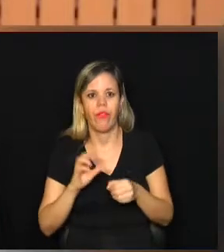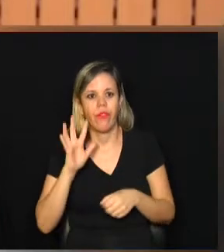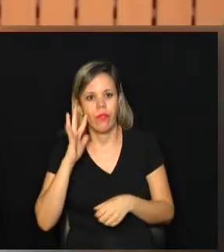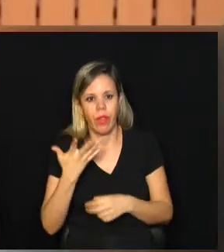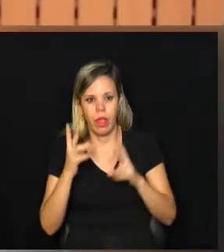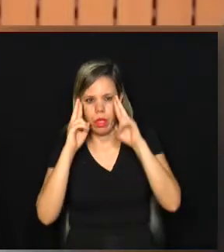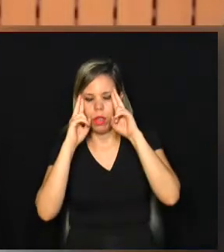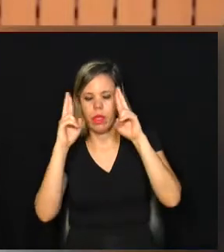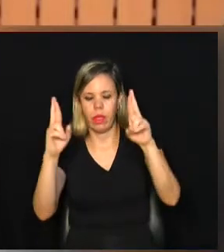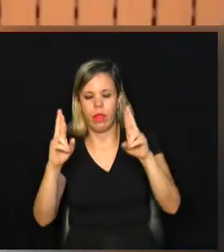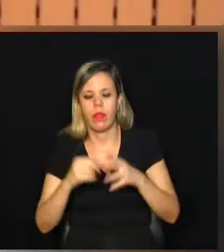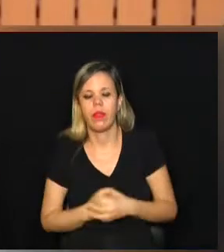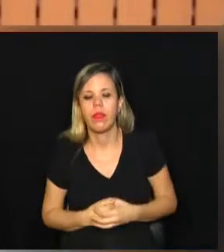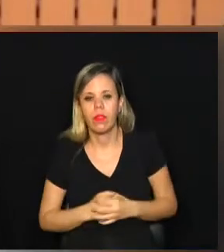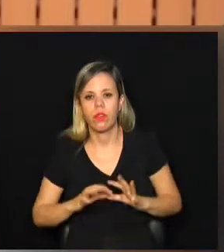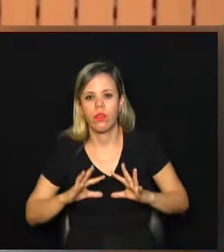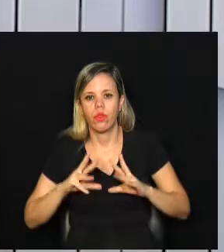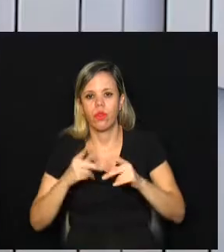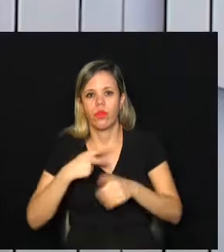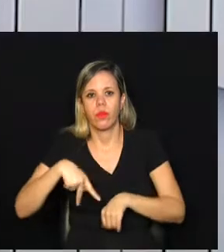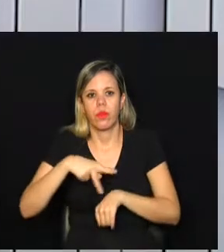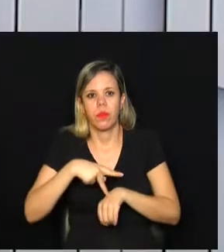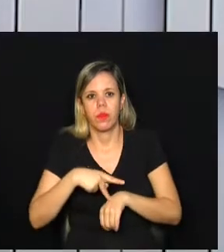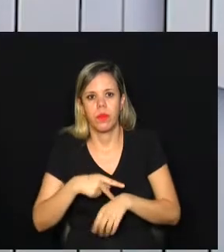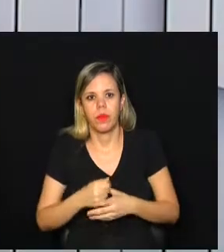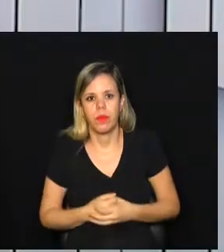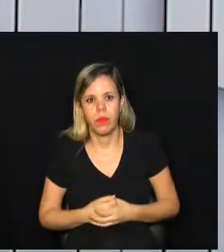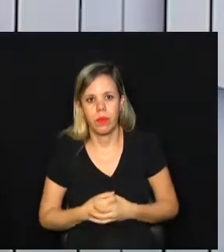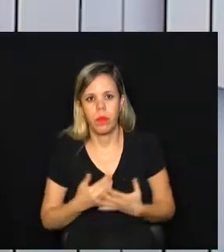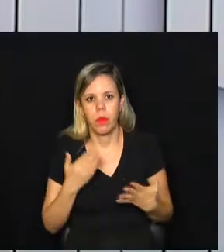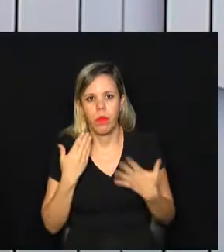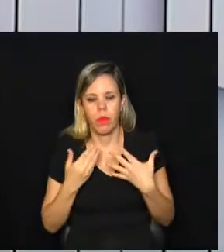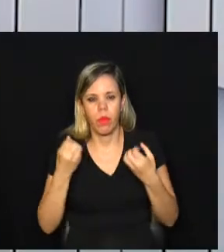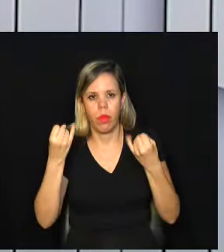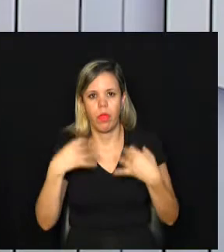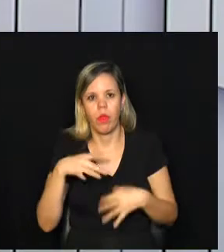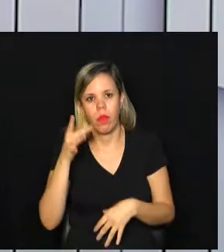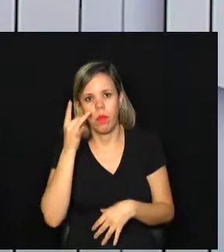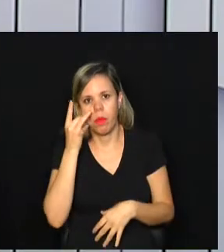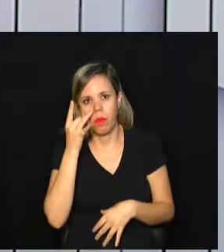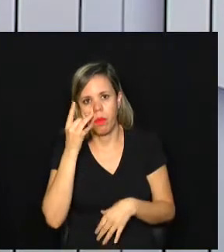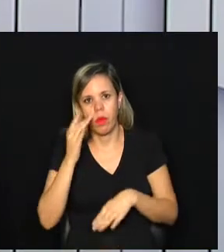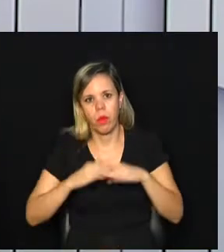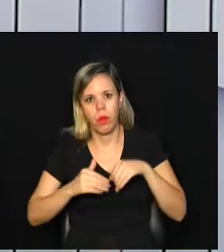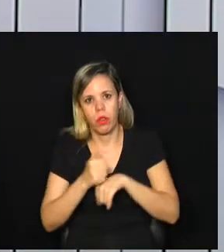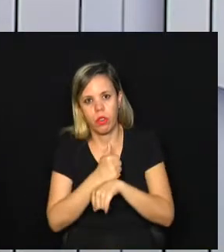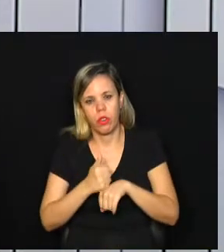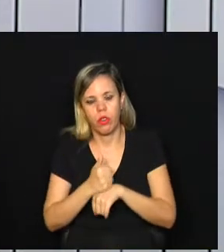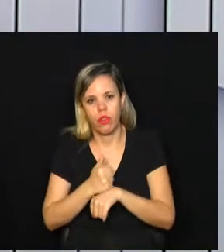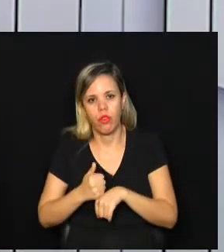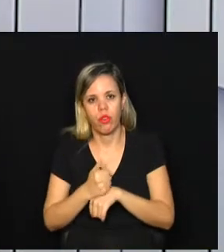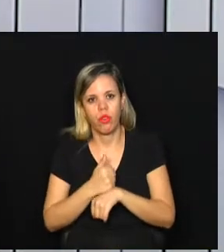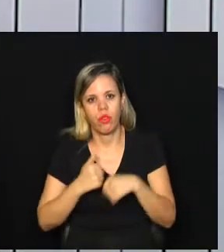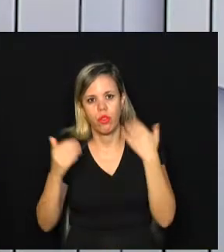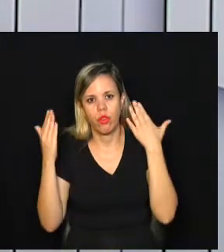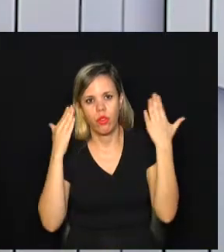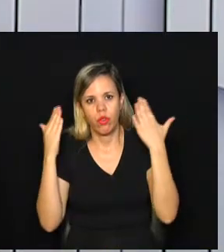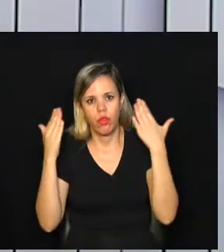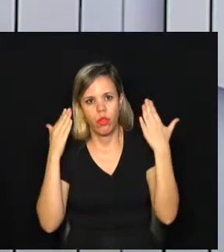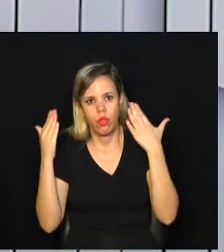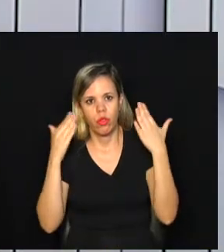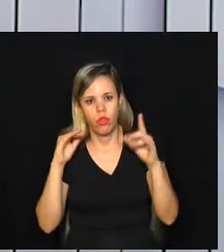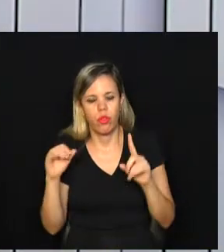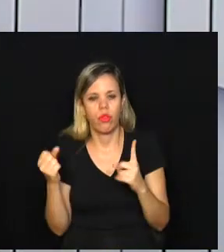respeitados em todo o país. O debate contou com a presença de profissionais da área, como psicólogos,